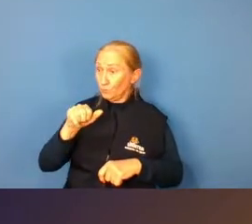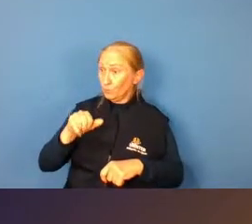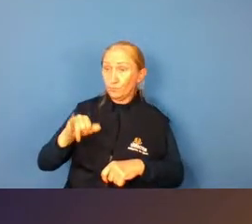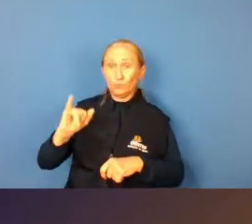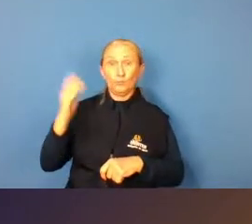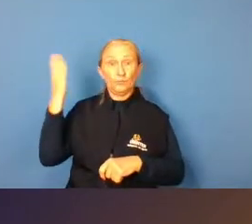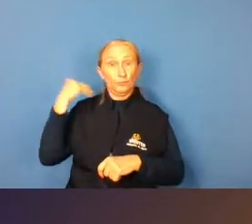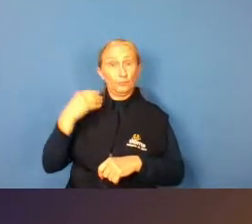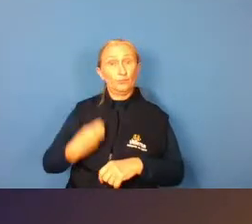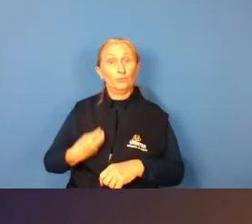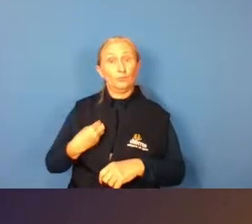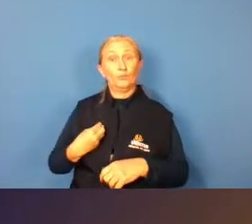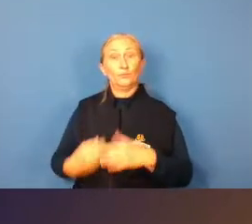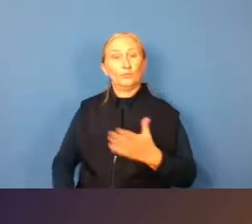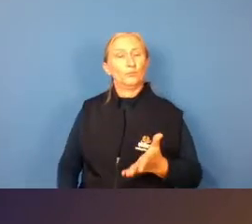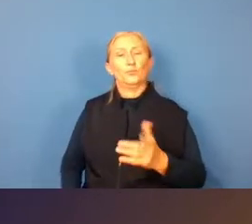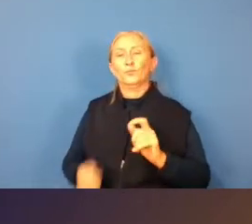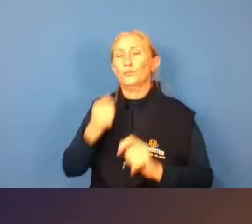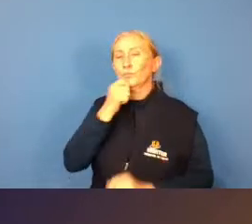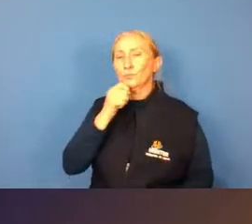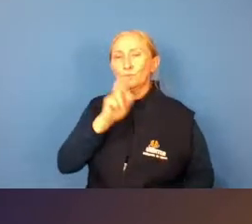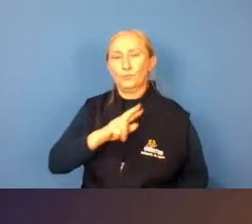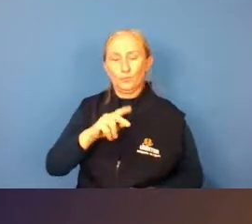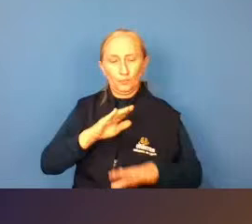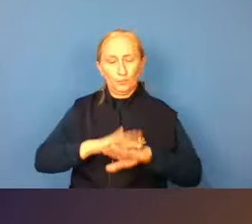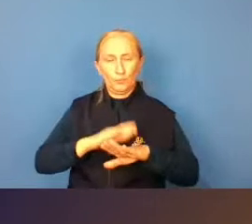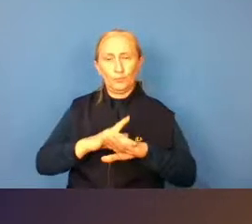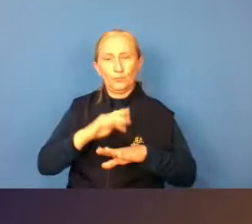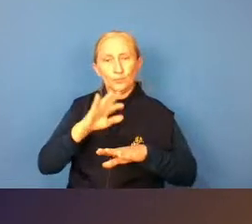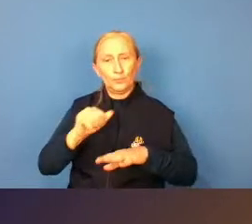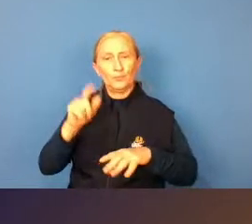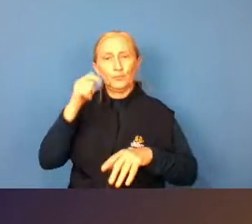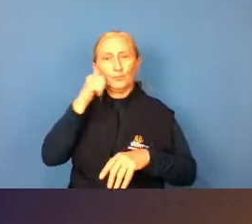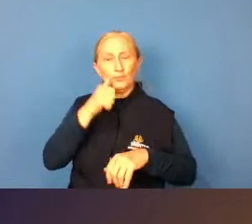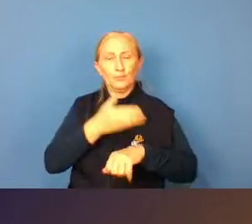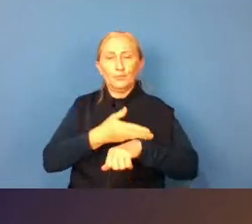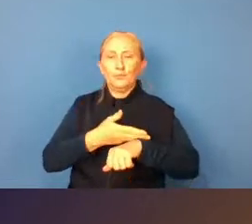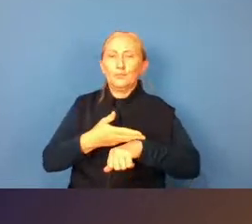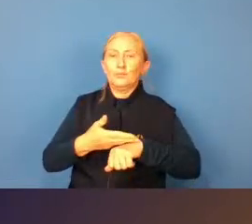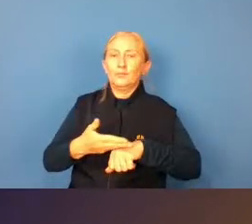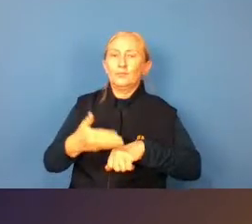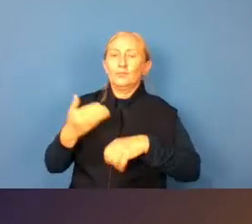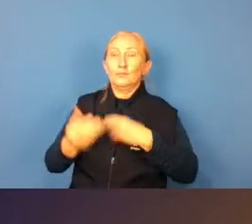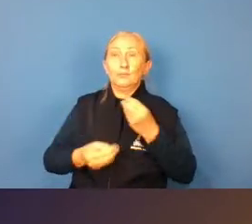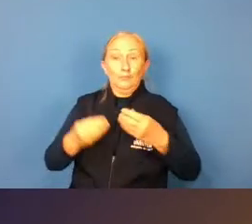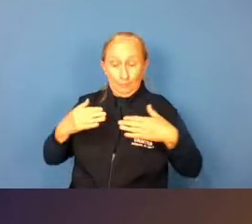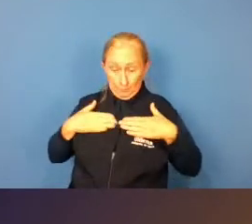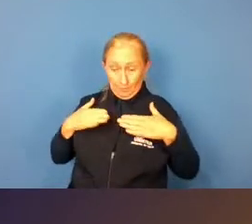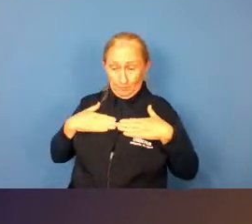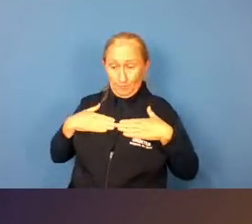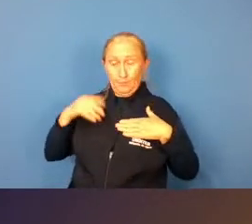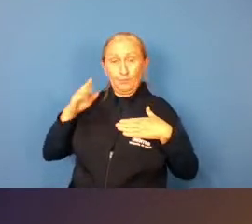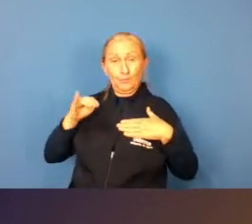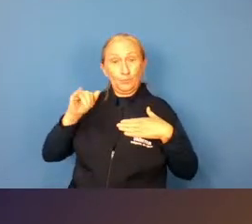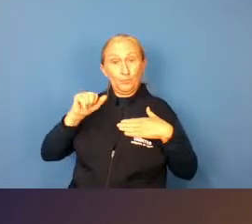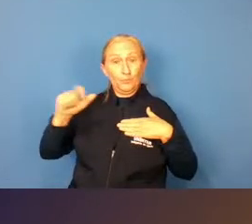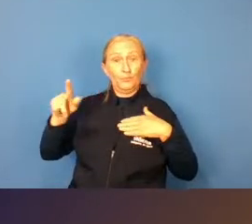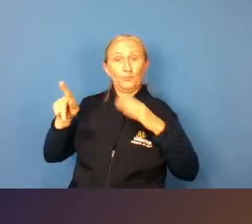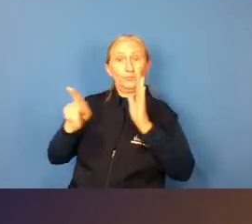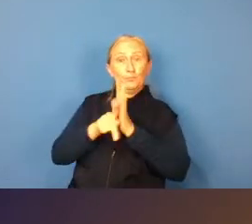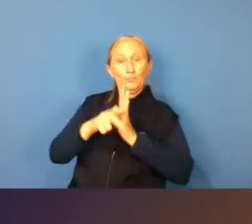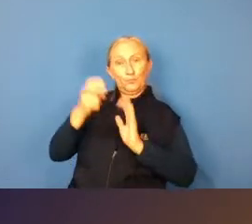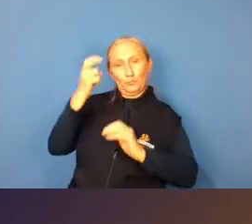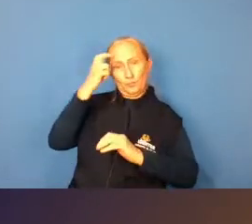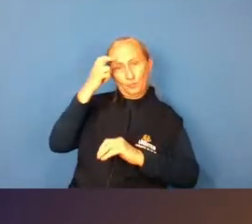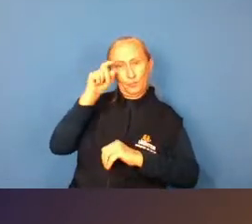época que ela já estava lá ela ainda usava a ponteira da mesma cor das meninas brancas e ela então nem ela sendo do Bolshoi a própria cultura que